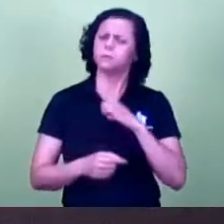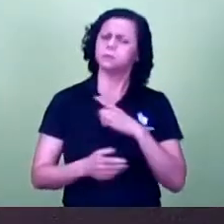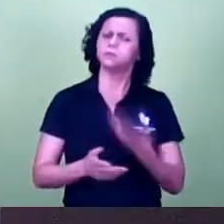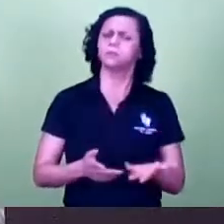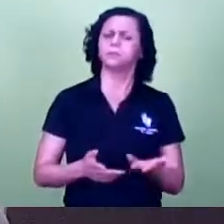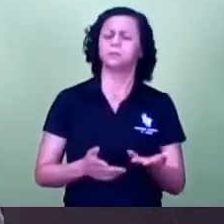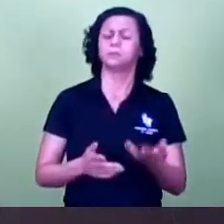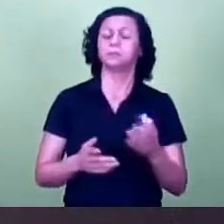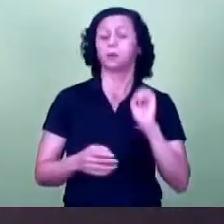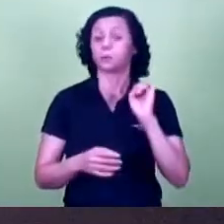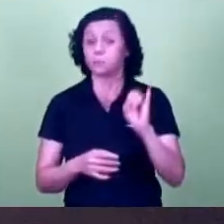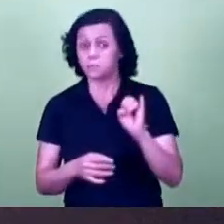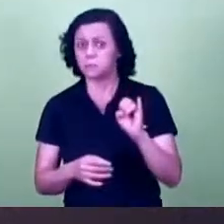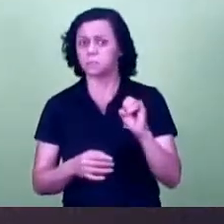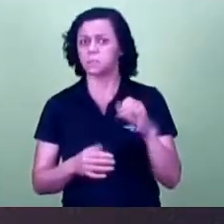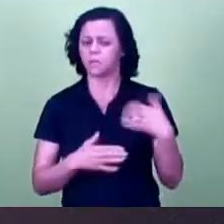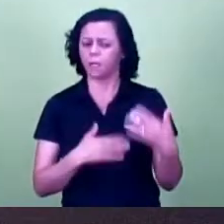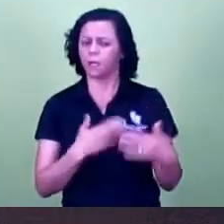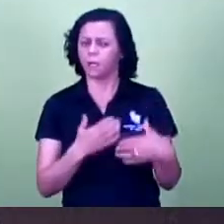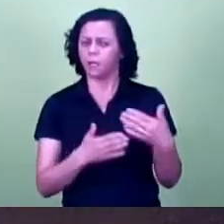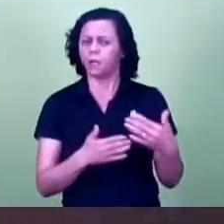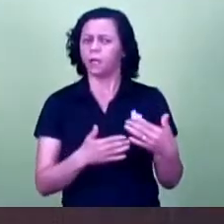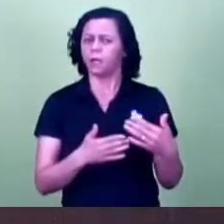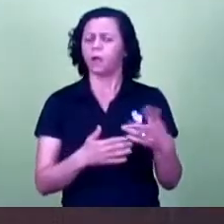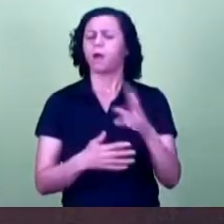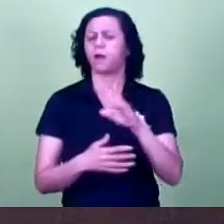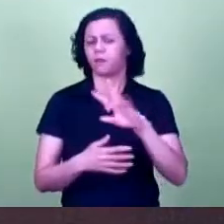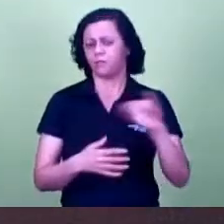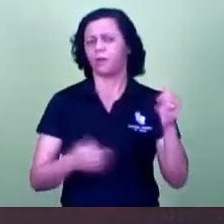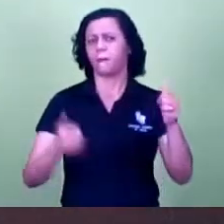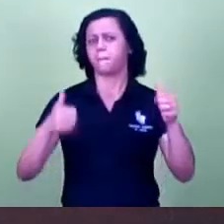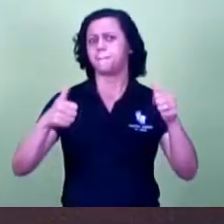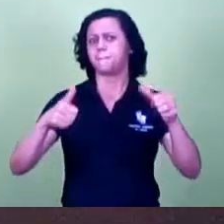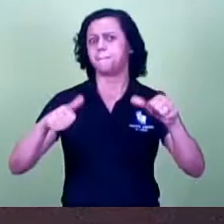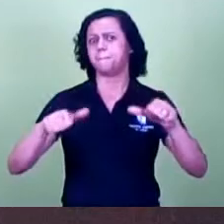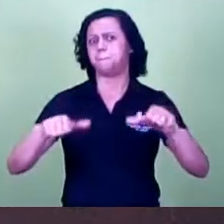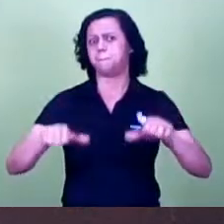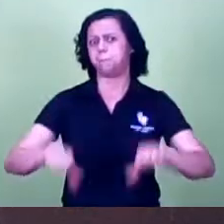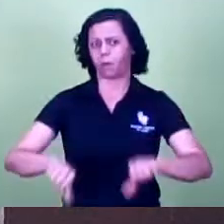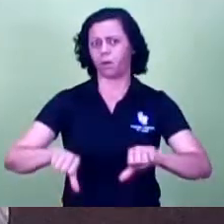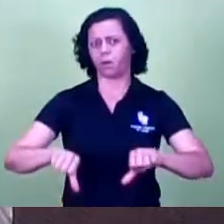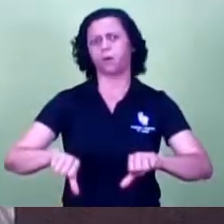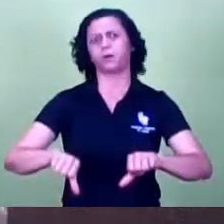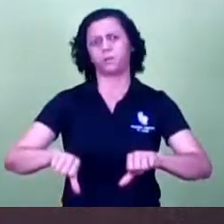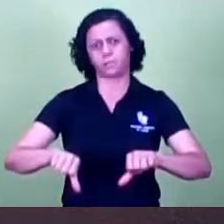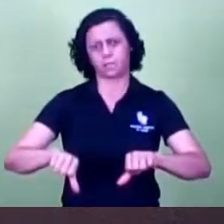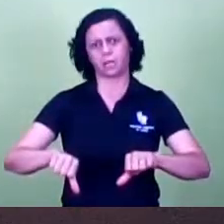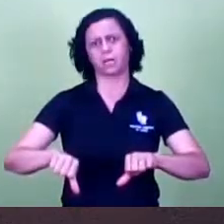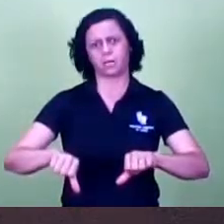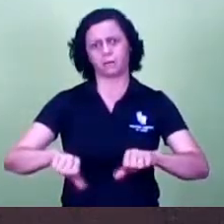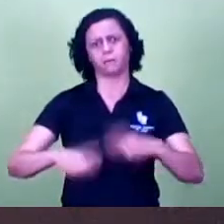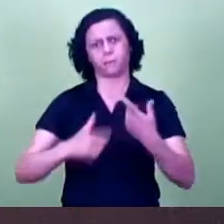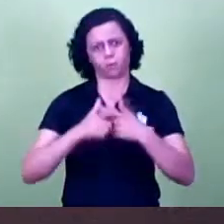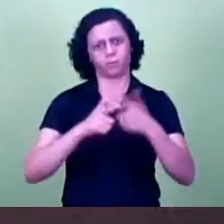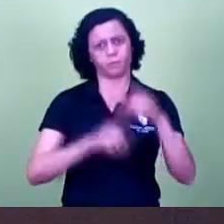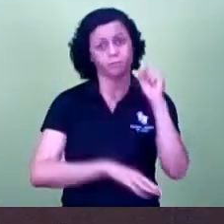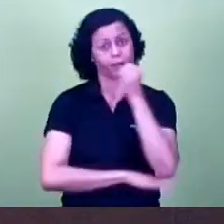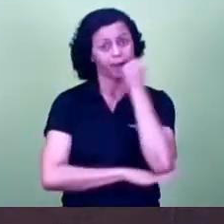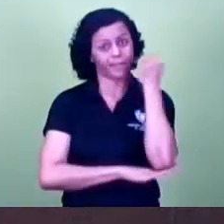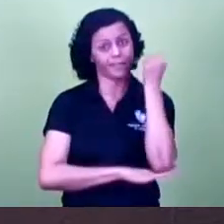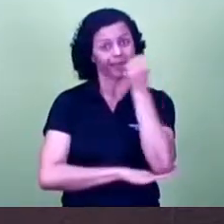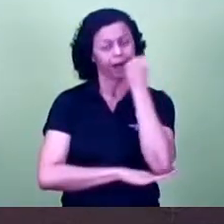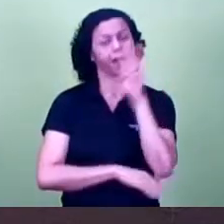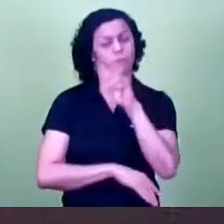deixar essa questão passar em branco, nós vamos ter gravíssimos problemas com relação à prestação na urgência,